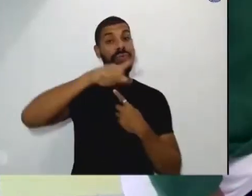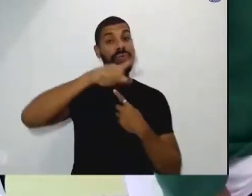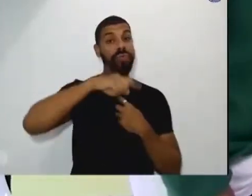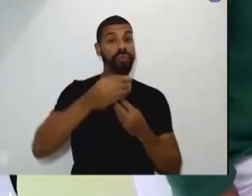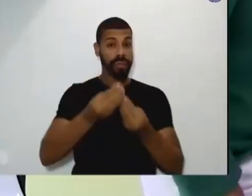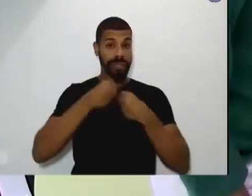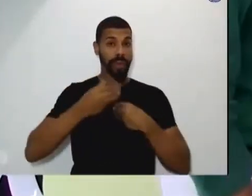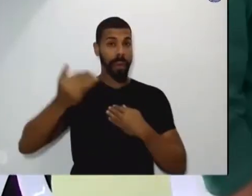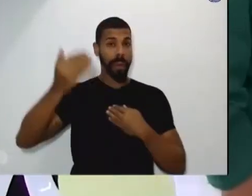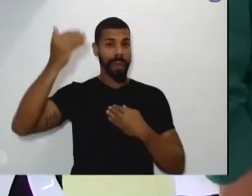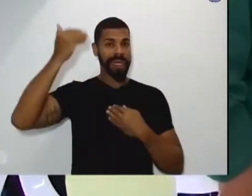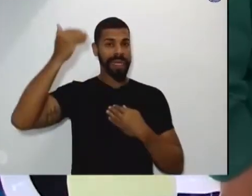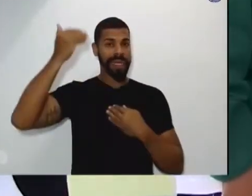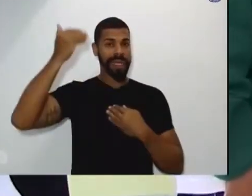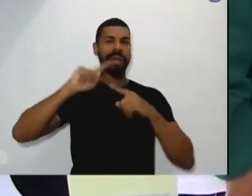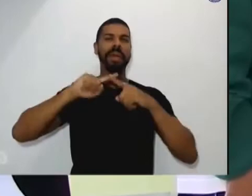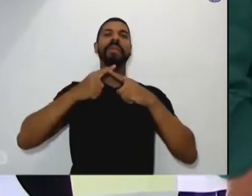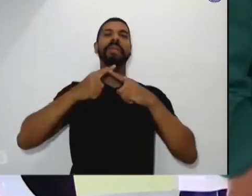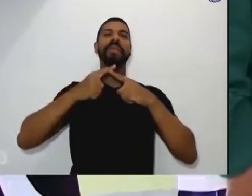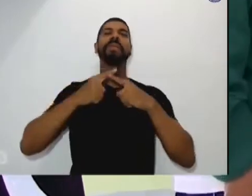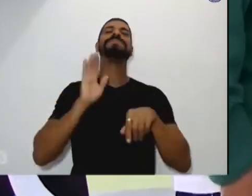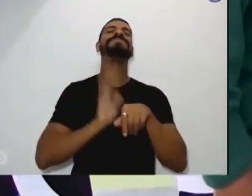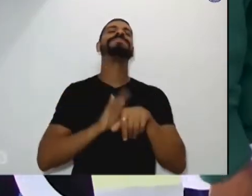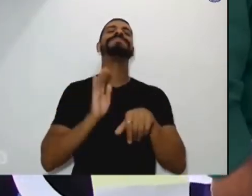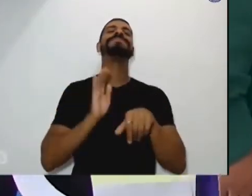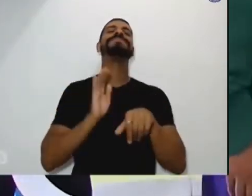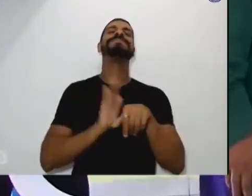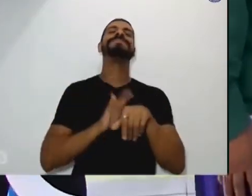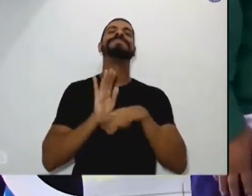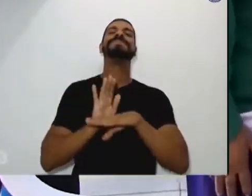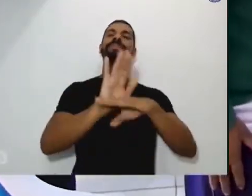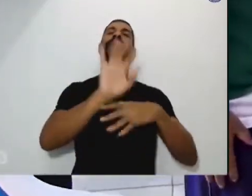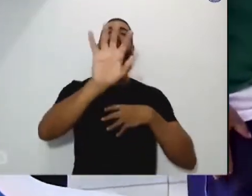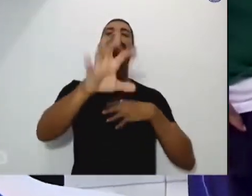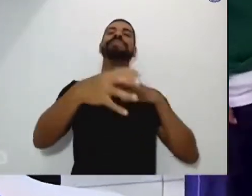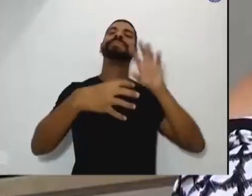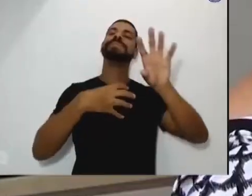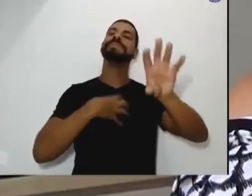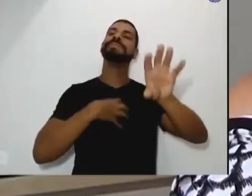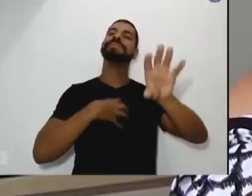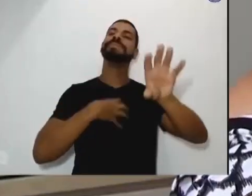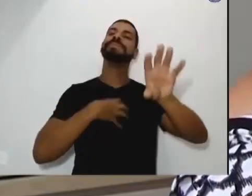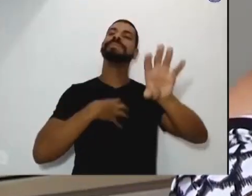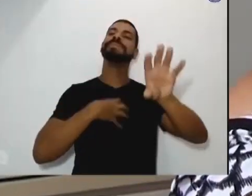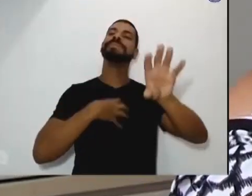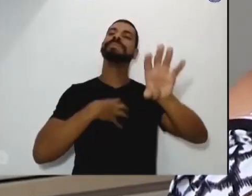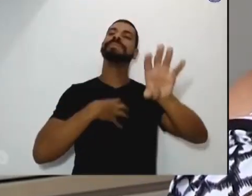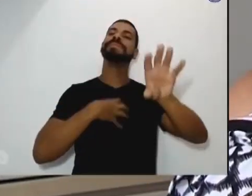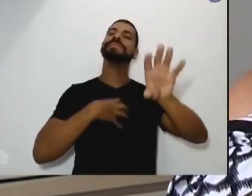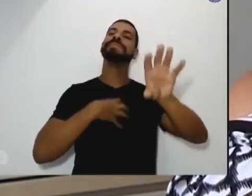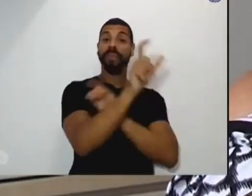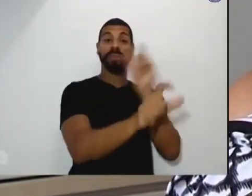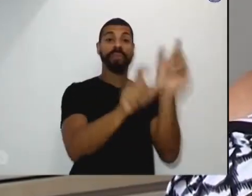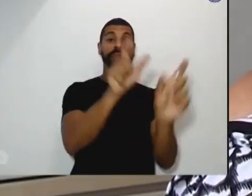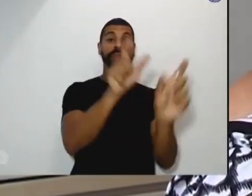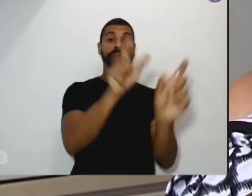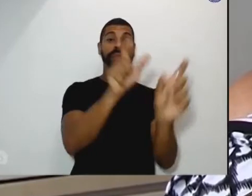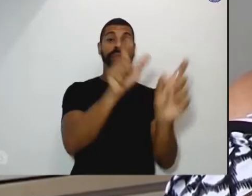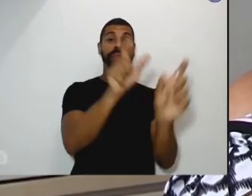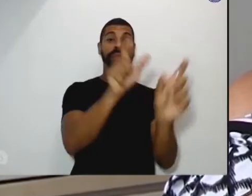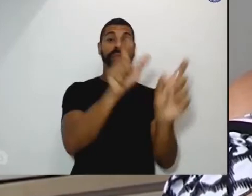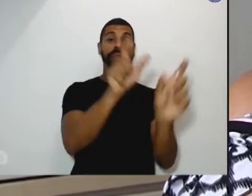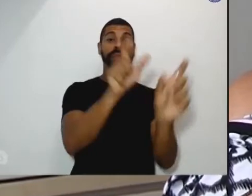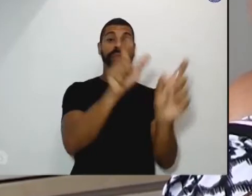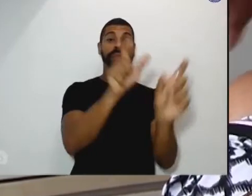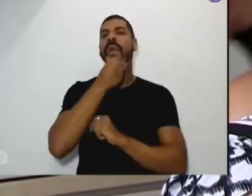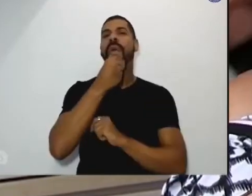Mais que ser um ato generoso, a compaixão e o cuidado para com as pessoas idosas são uma retribuição. São atos